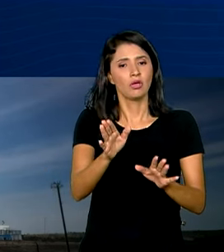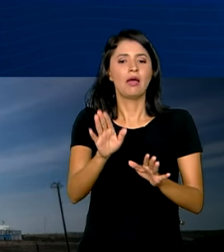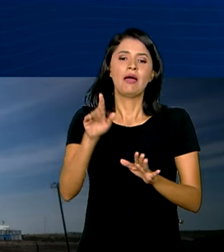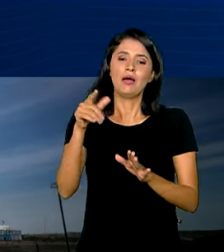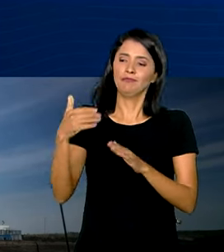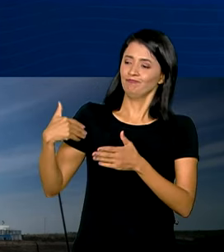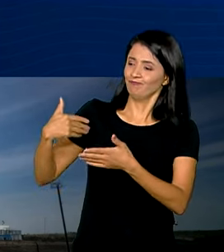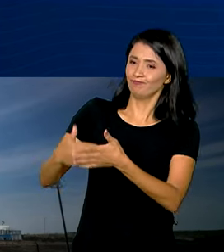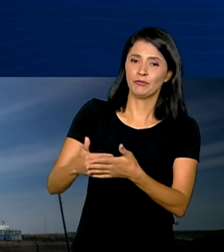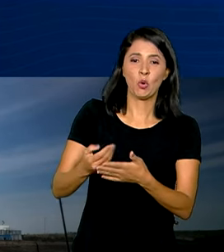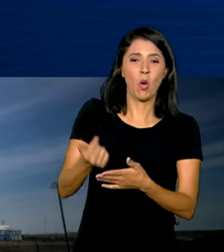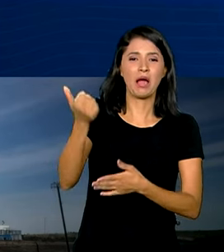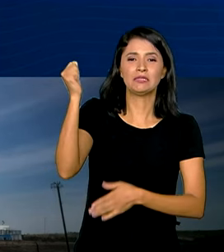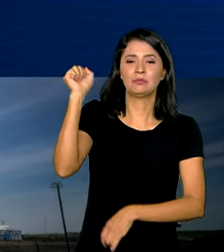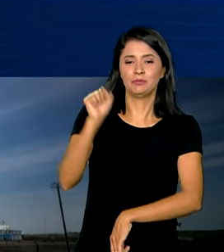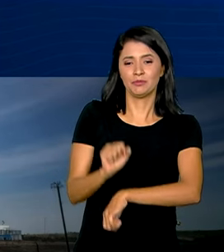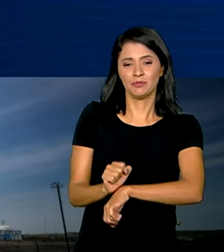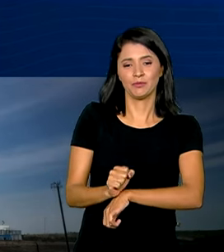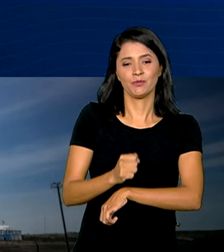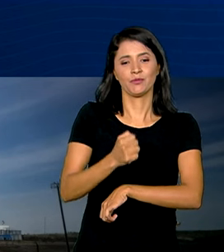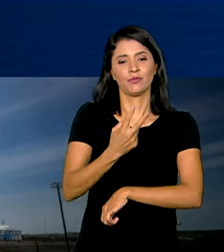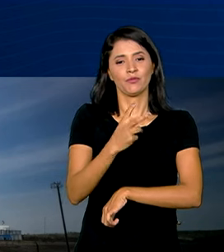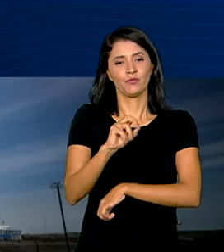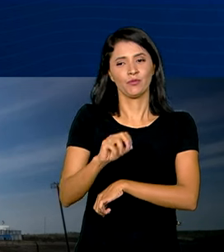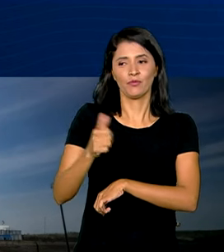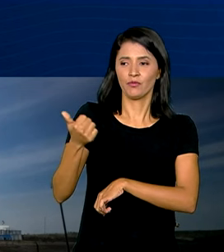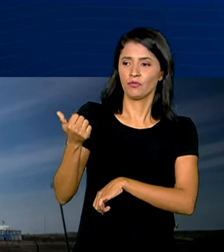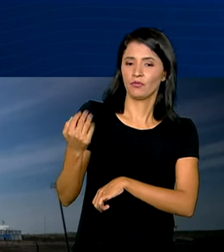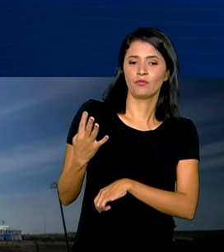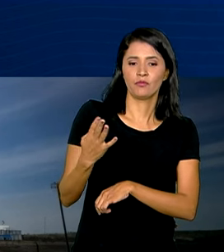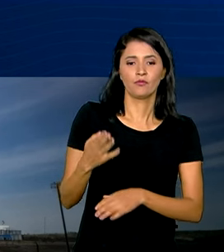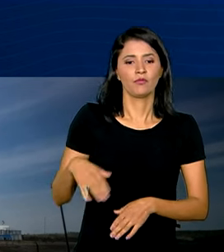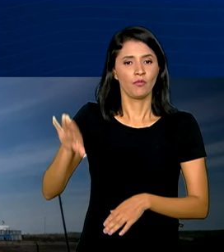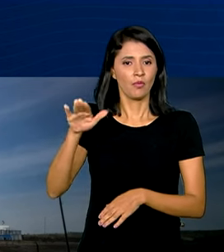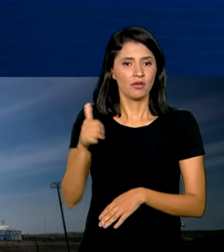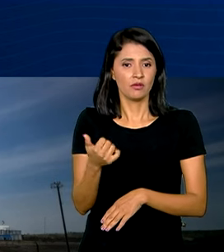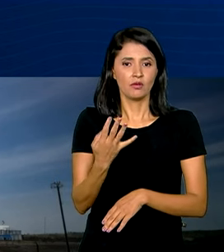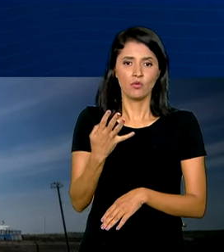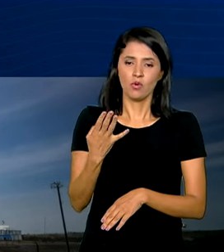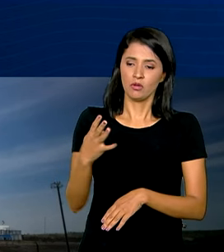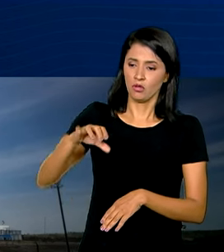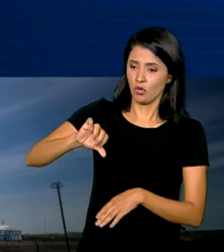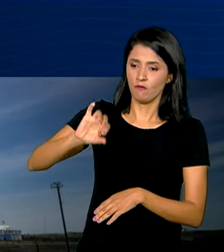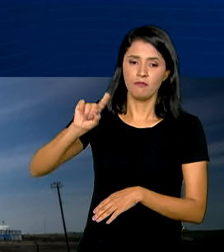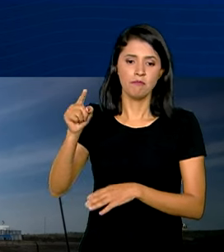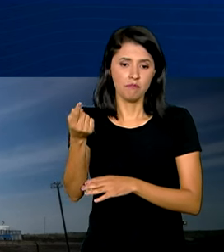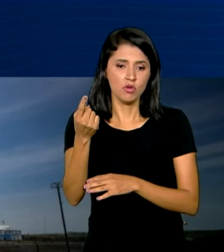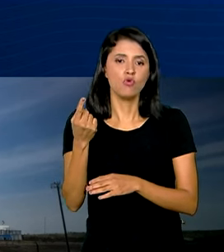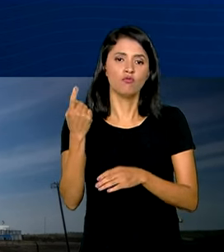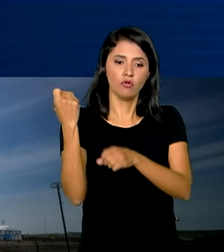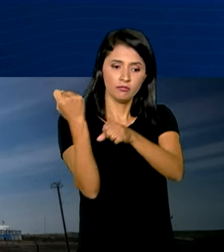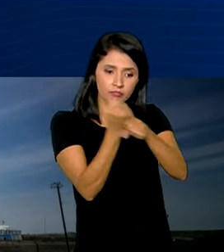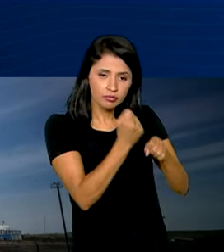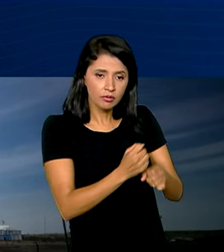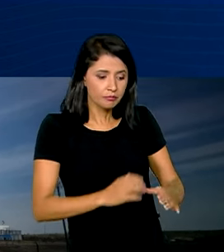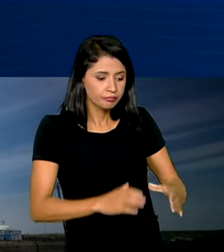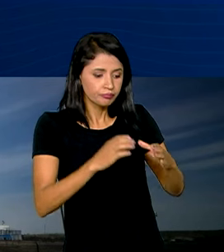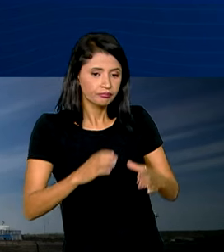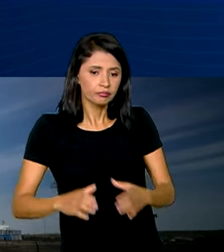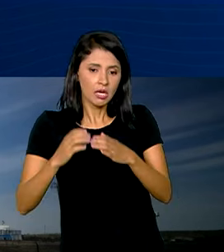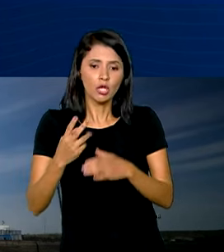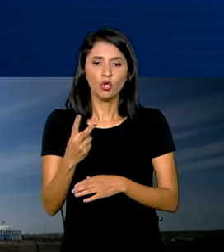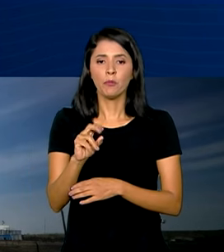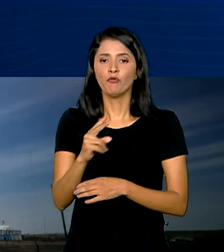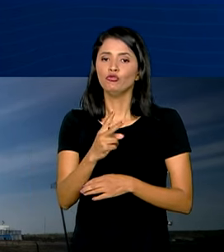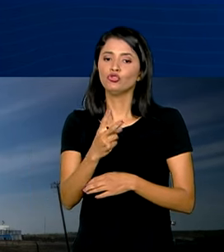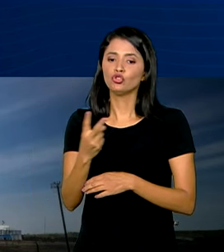parou. Enquanto em 2014, mais de 149 mil cisternas foram instaladas no país, em 2022,